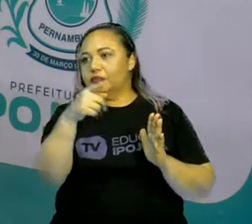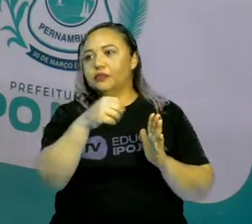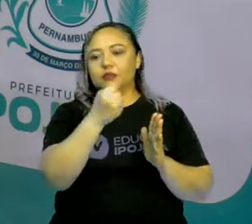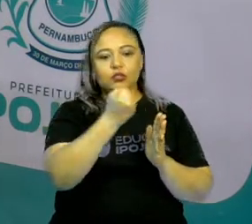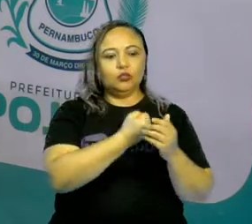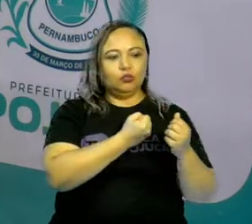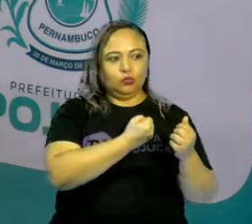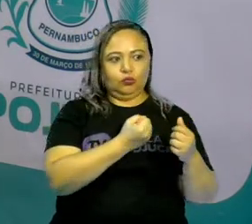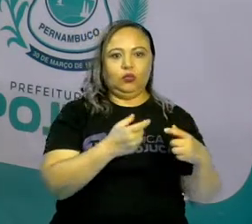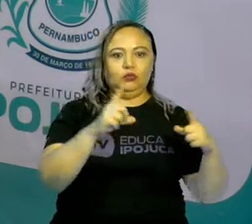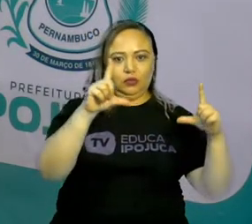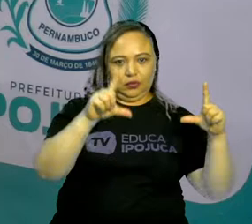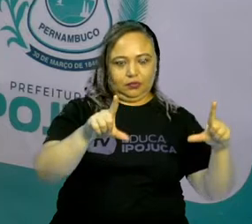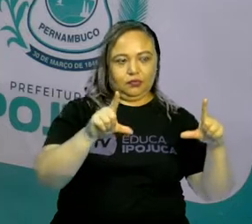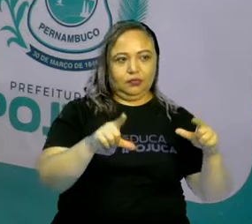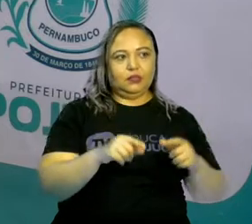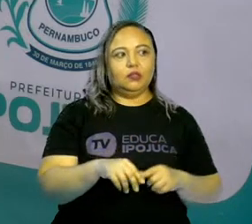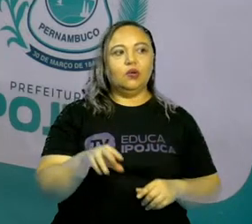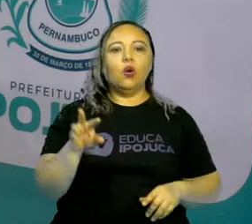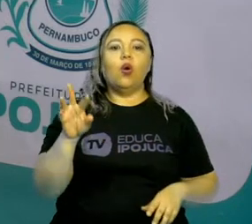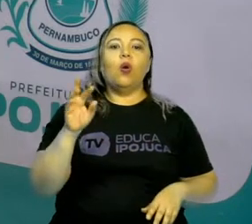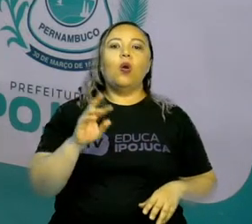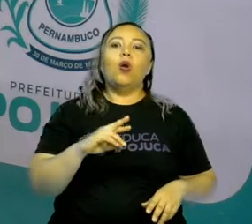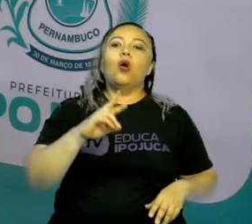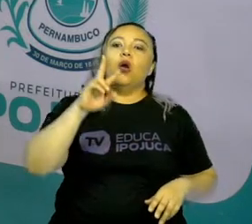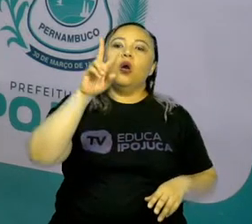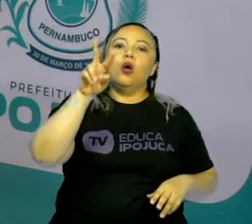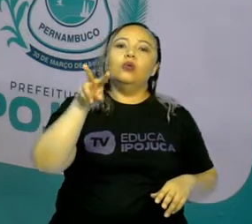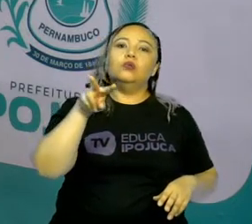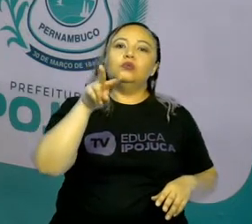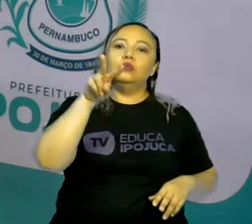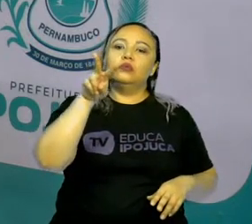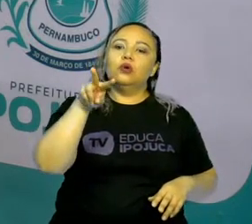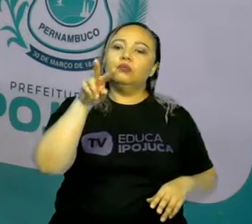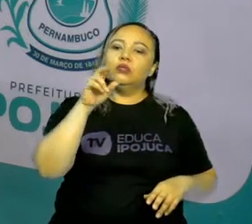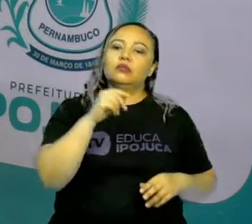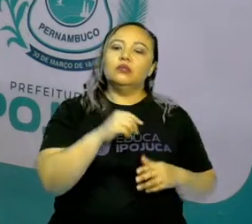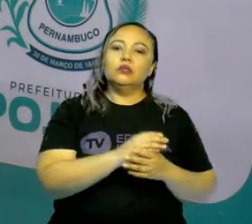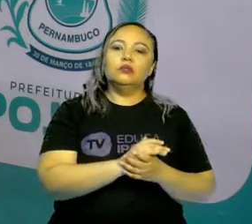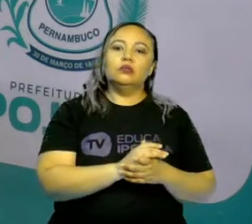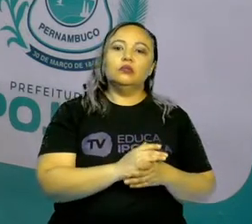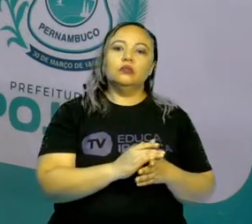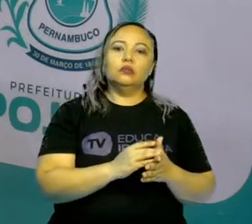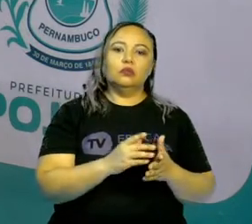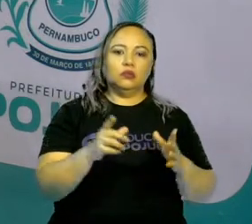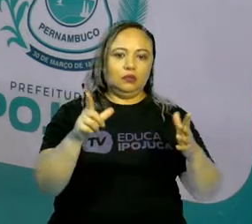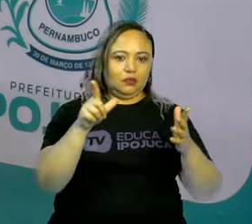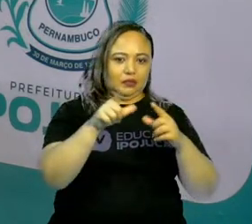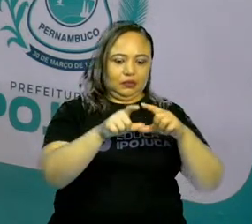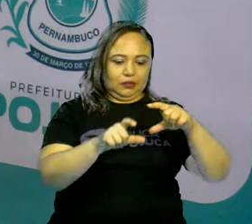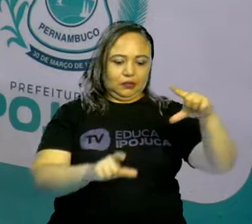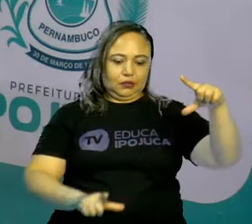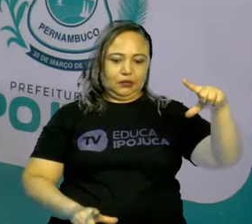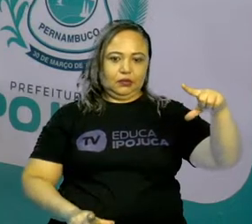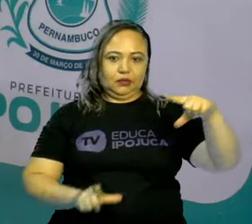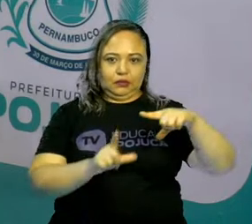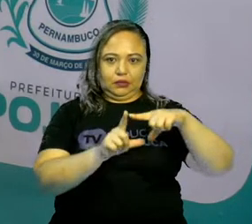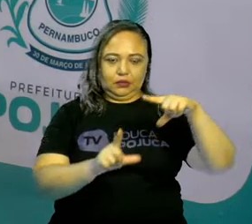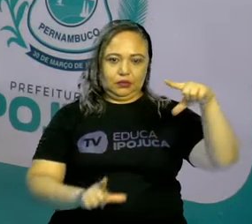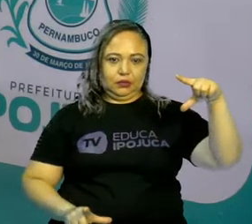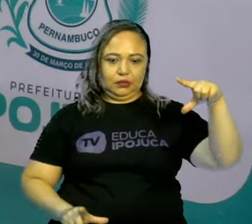Vamos seguindo. Observando os códigos das nossas contas. Nós recebemos vários tipos de contas.